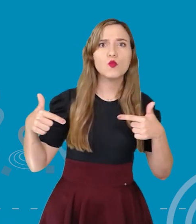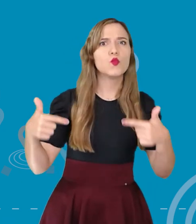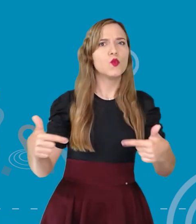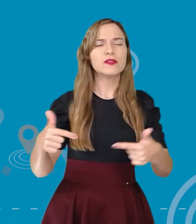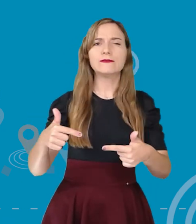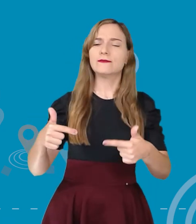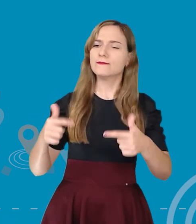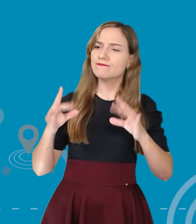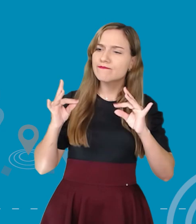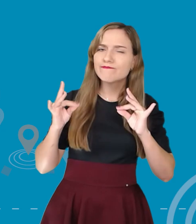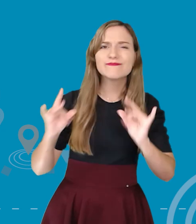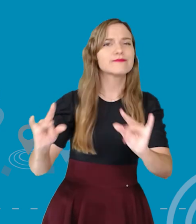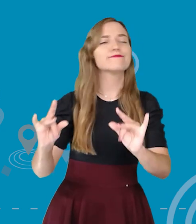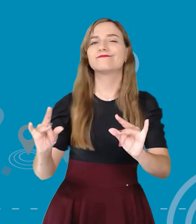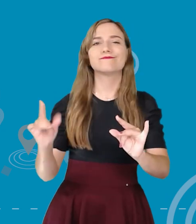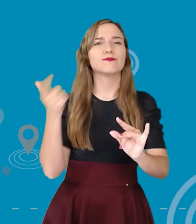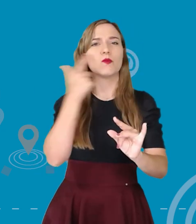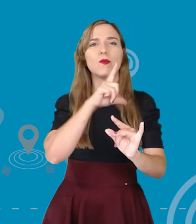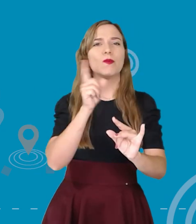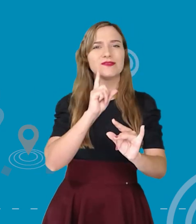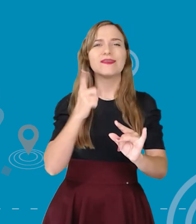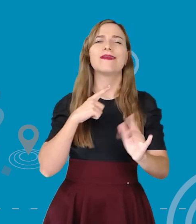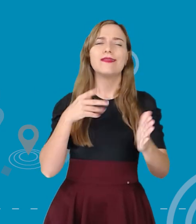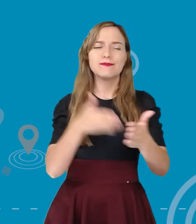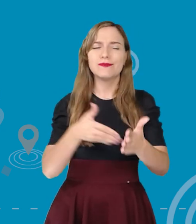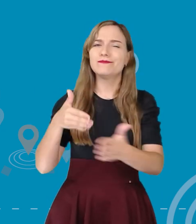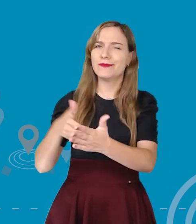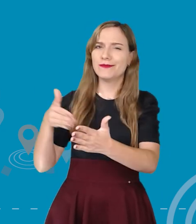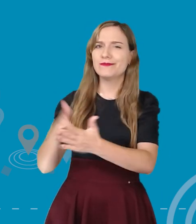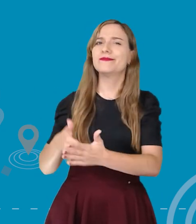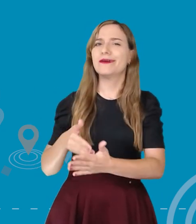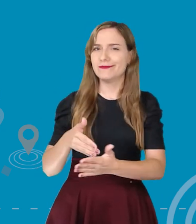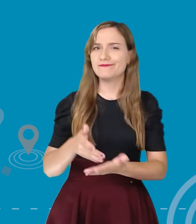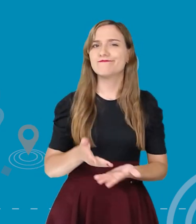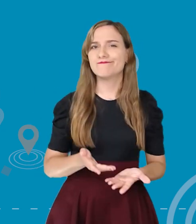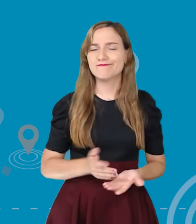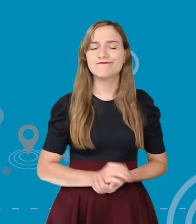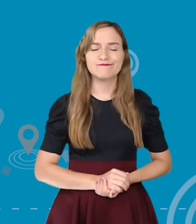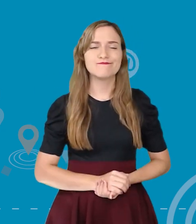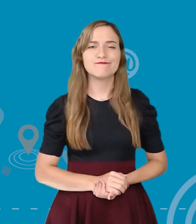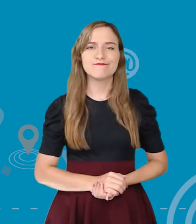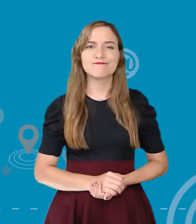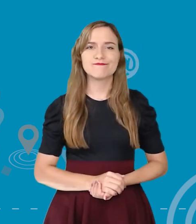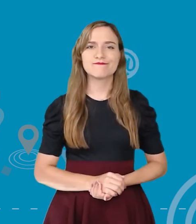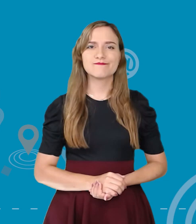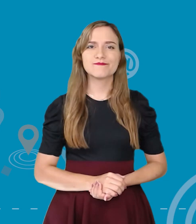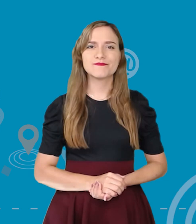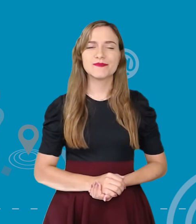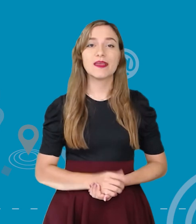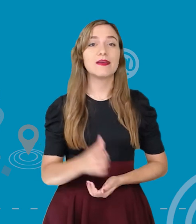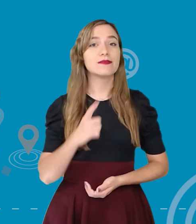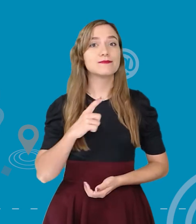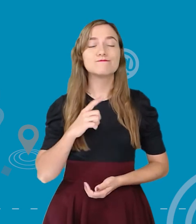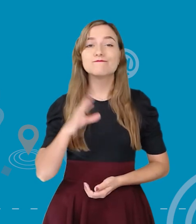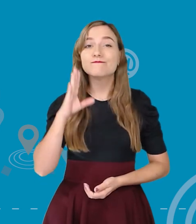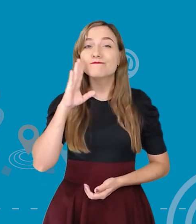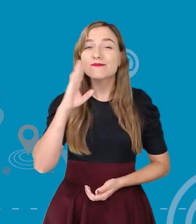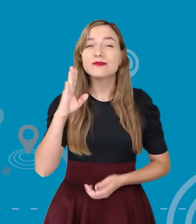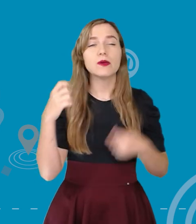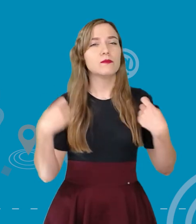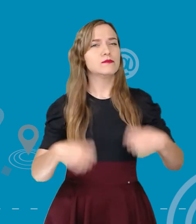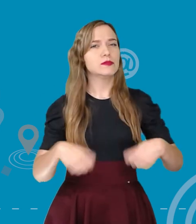luta contra ele, ainda existem muitos obstáculos a serem superados. Uma das formas